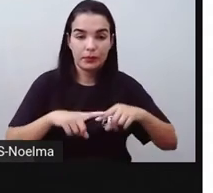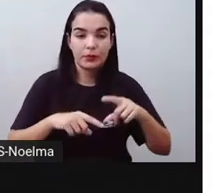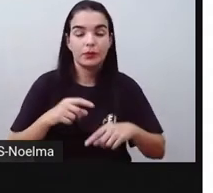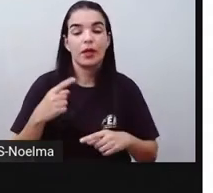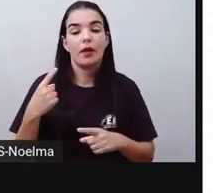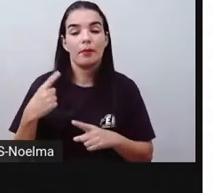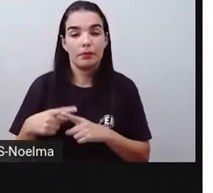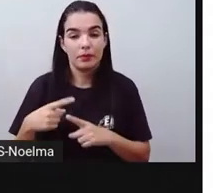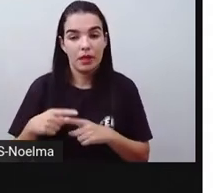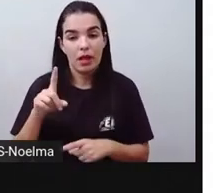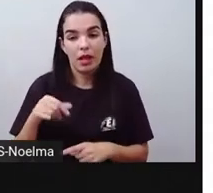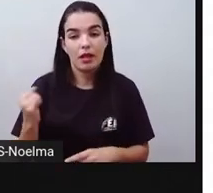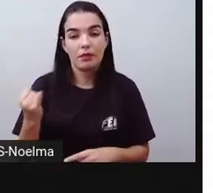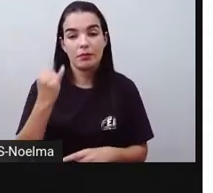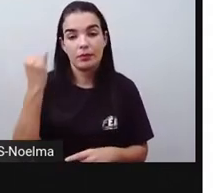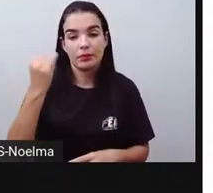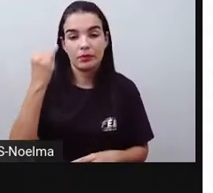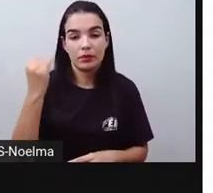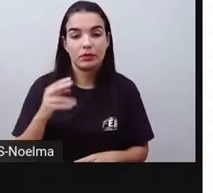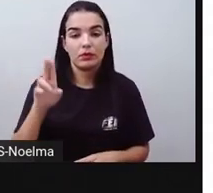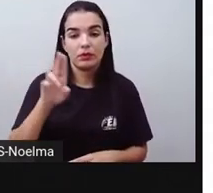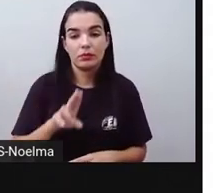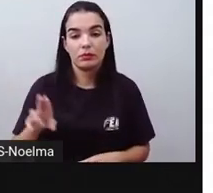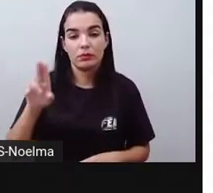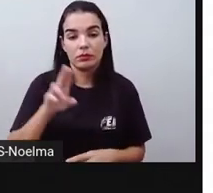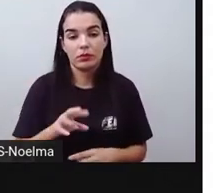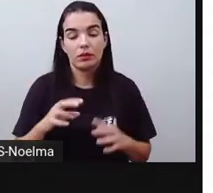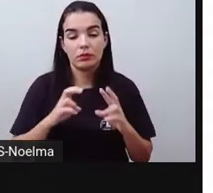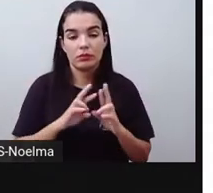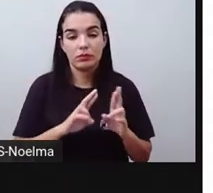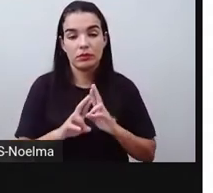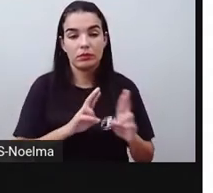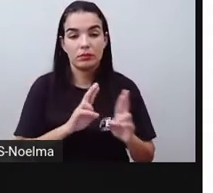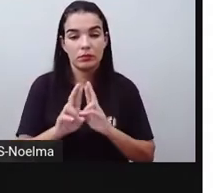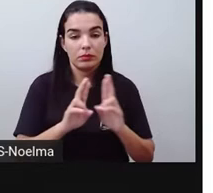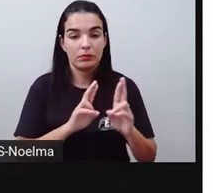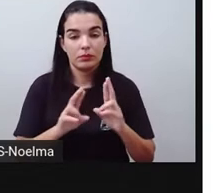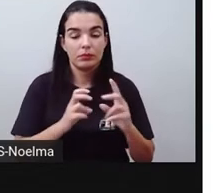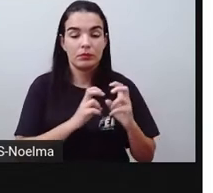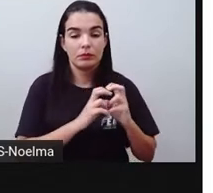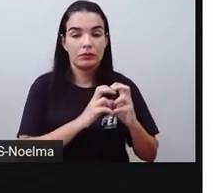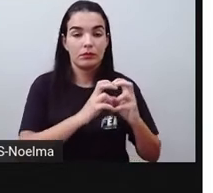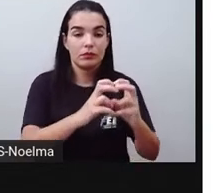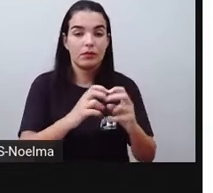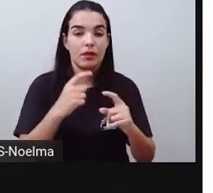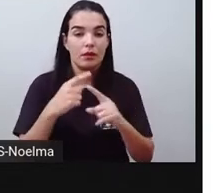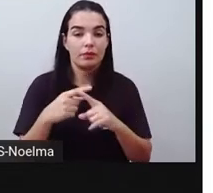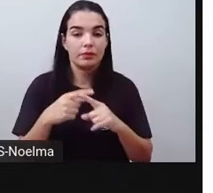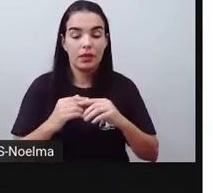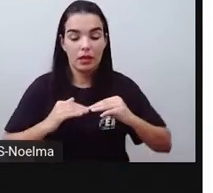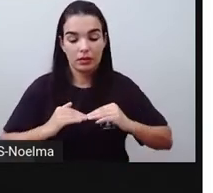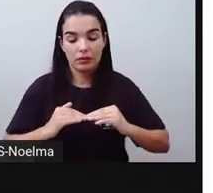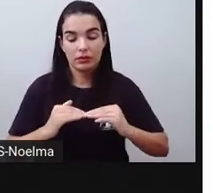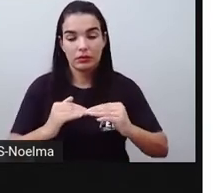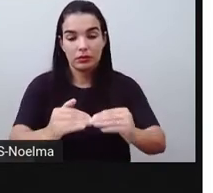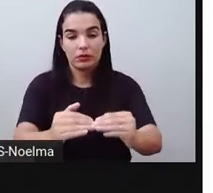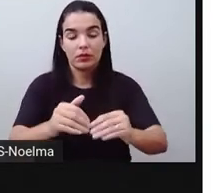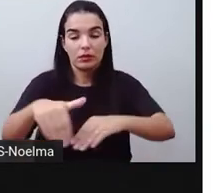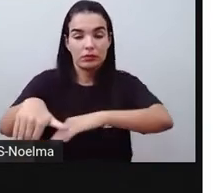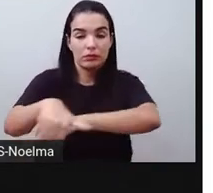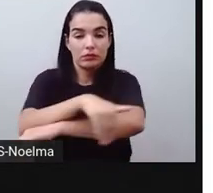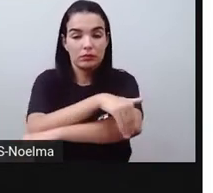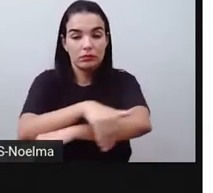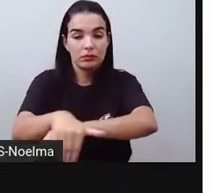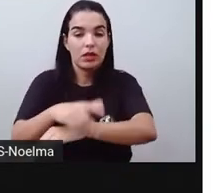Então, existem aí as vantagens em utilizar esse transporte rodoviário, já que as estradas, né? As rodovias, elas